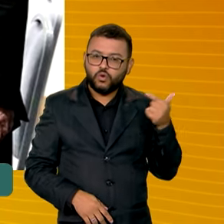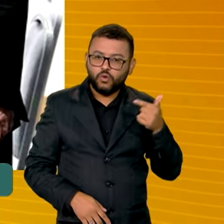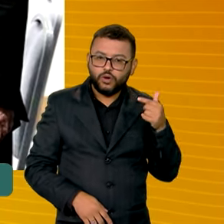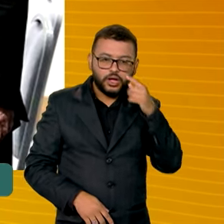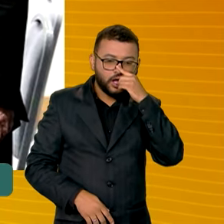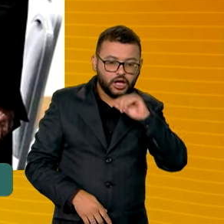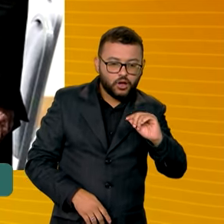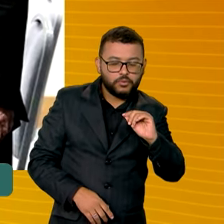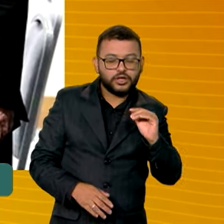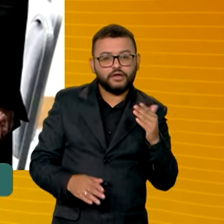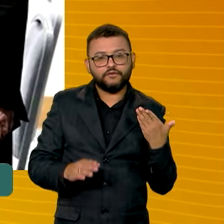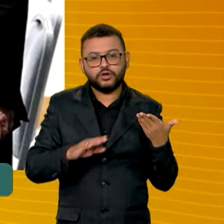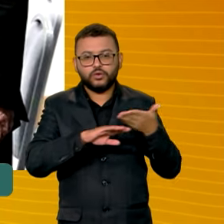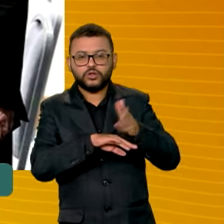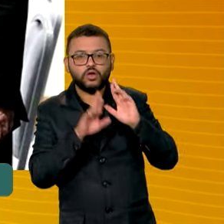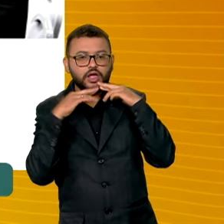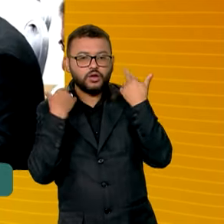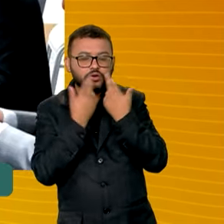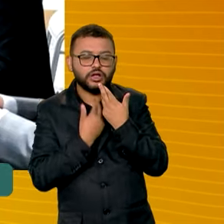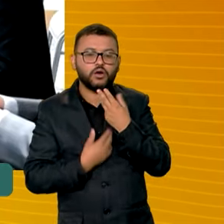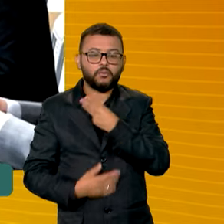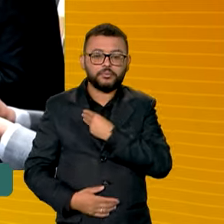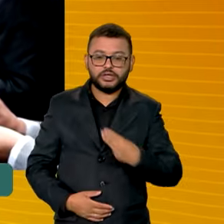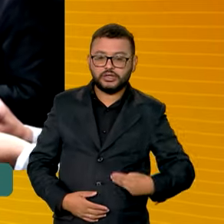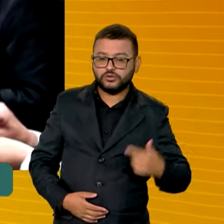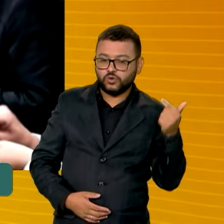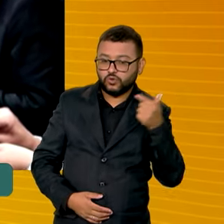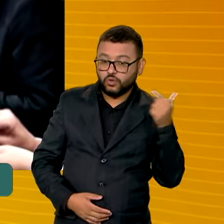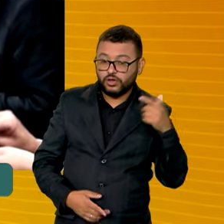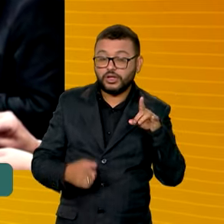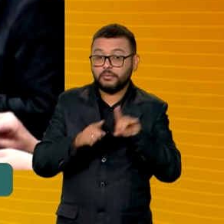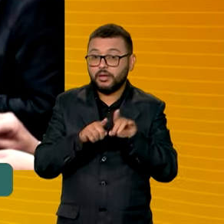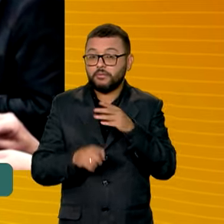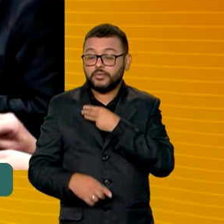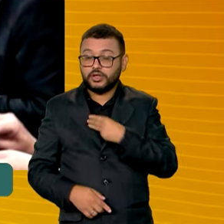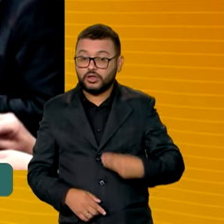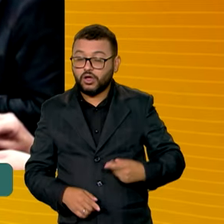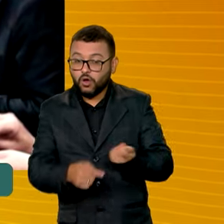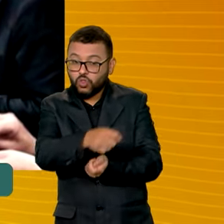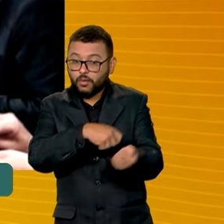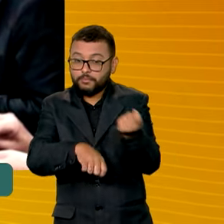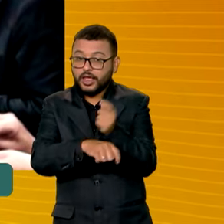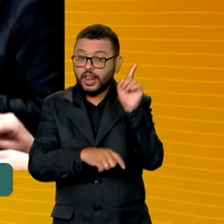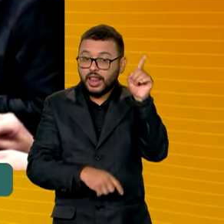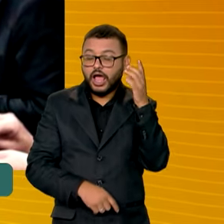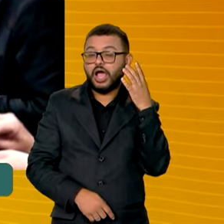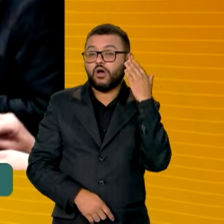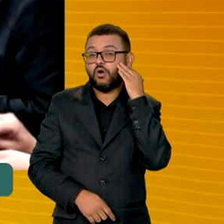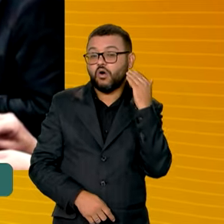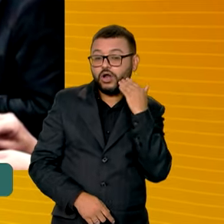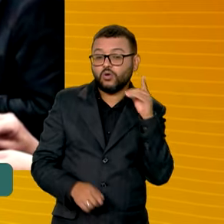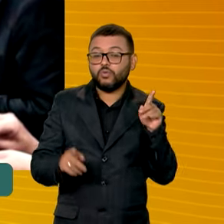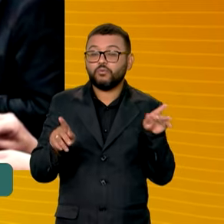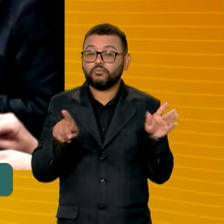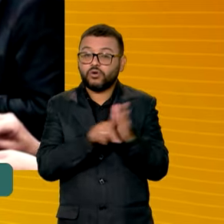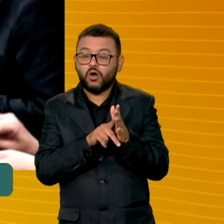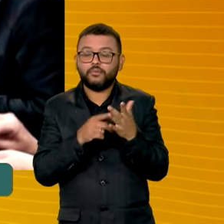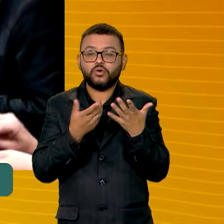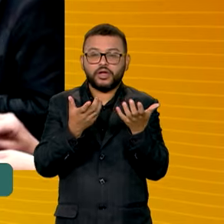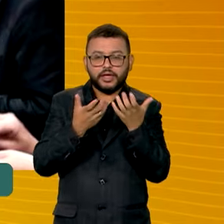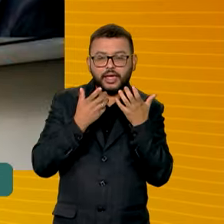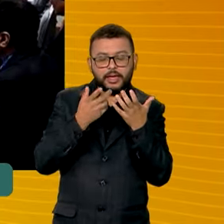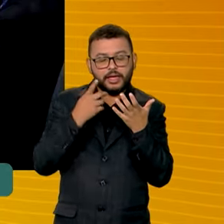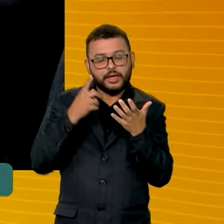bilateral com o vice-primeiro-ministro e ministro da Economia da Coreia. Os dois países reforçaram o compromisso com a